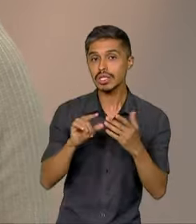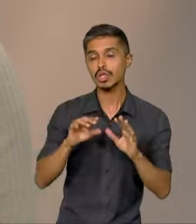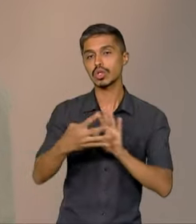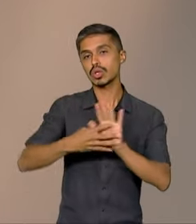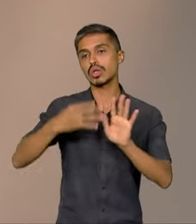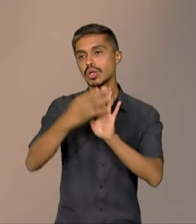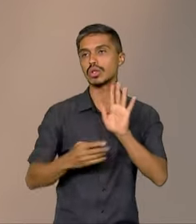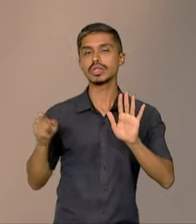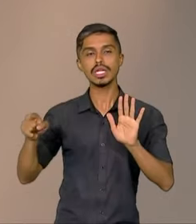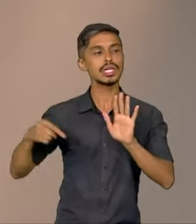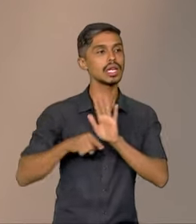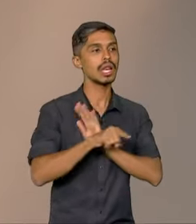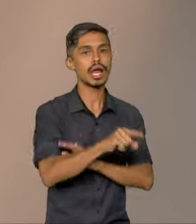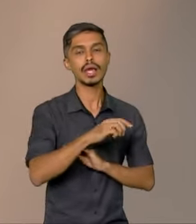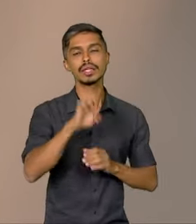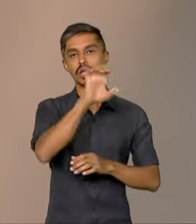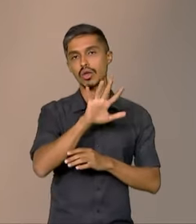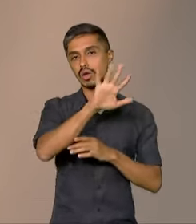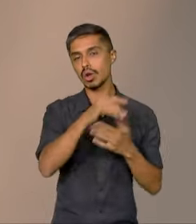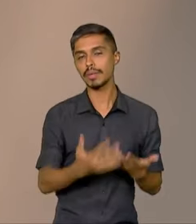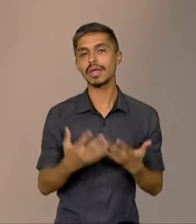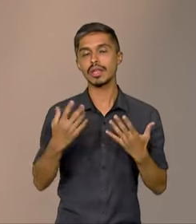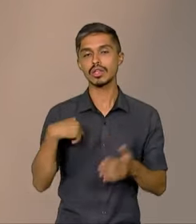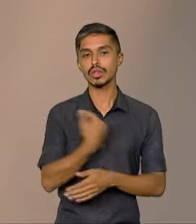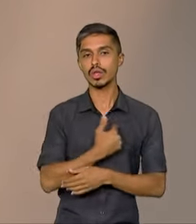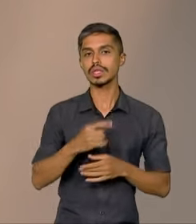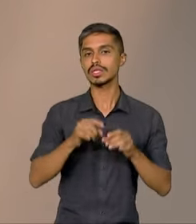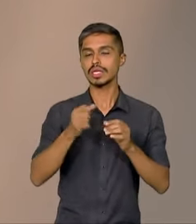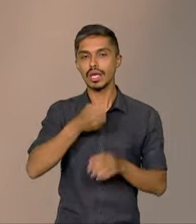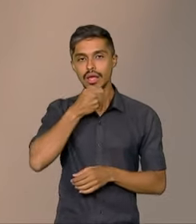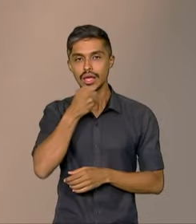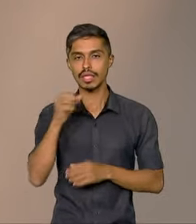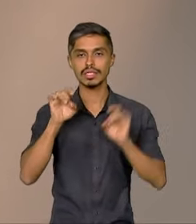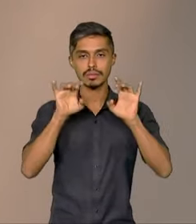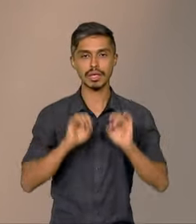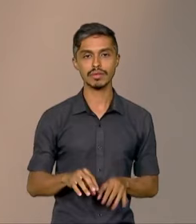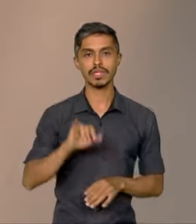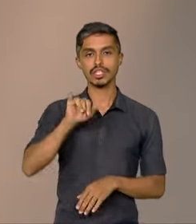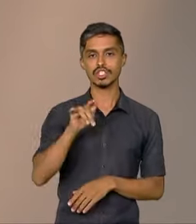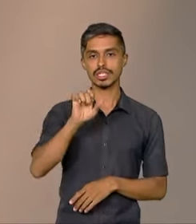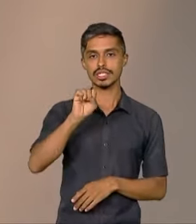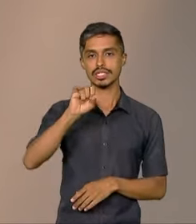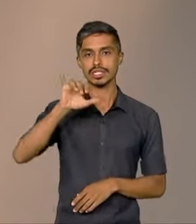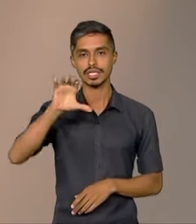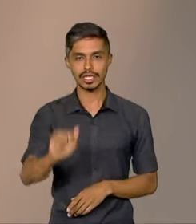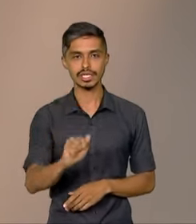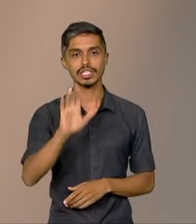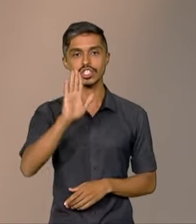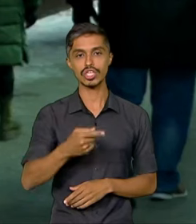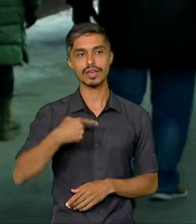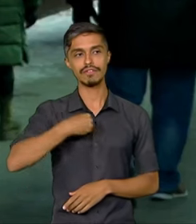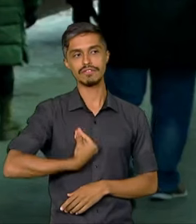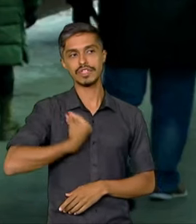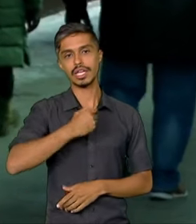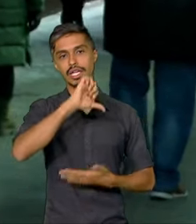agenda no país europeu é a nossa enviada especial, a repórter Jéssica Gonçalves, que já está em Berlim.